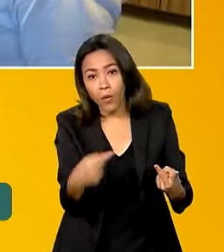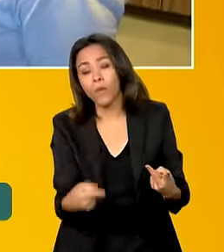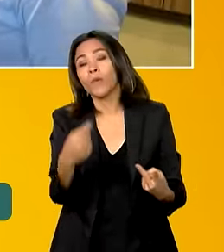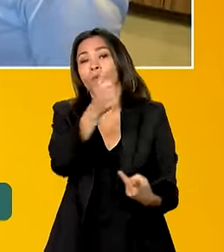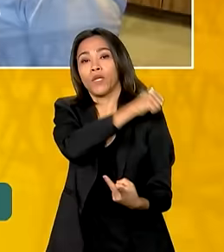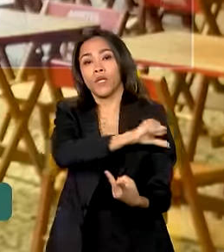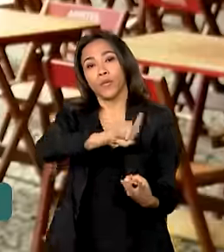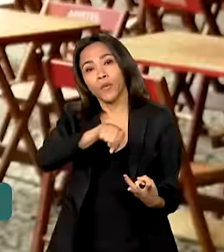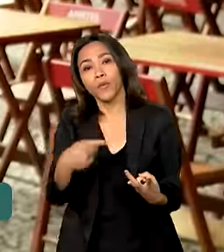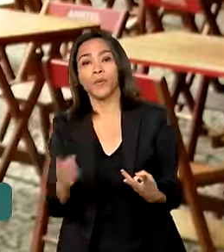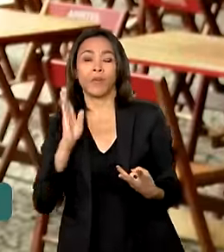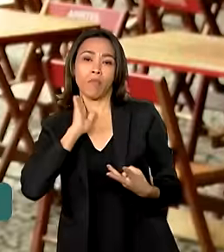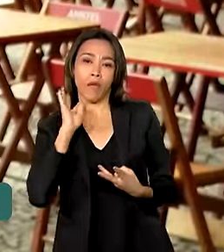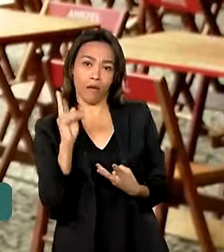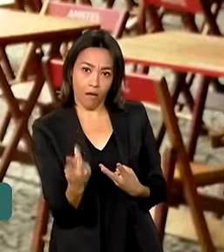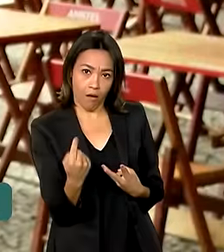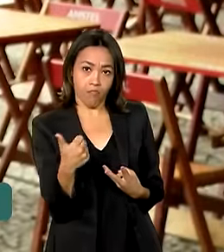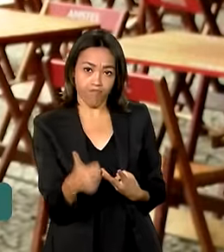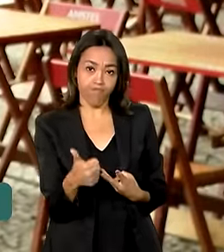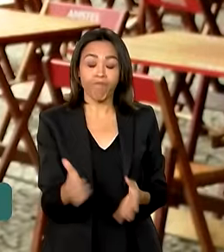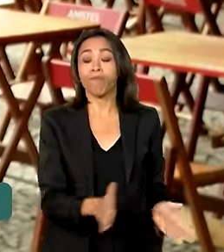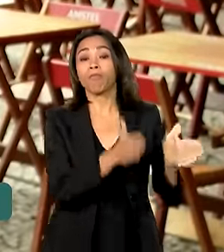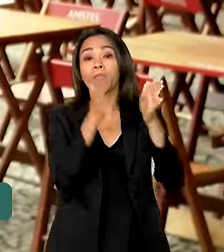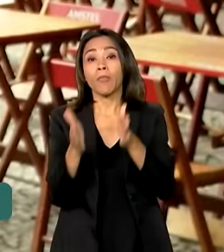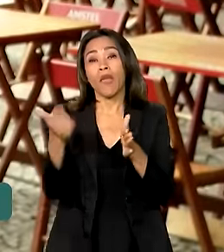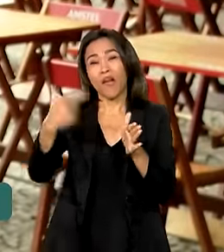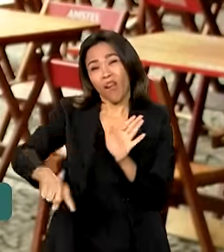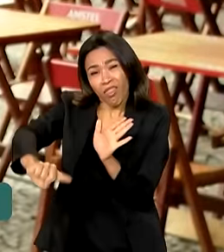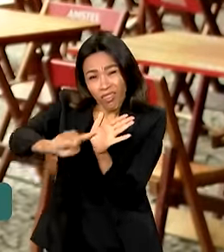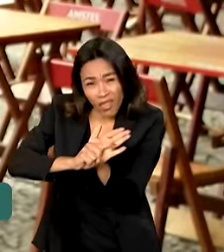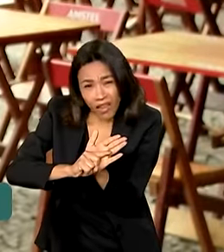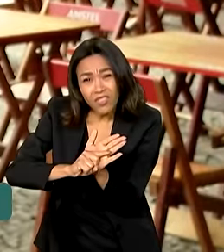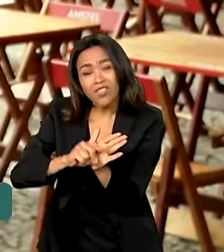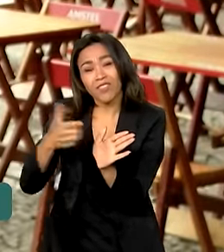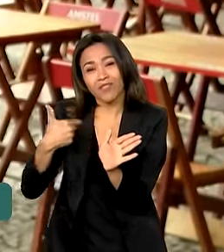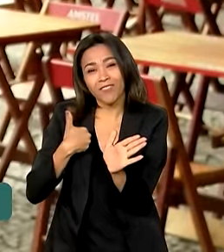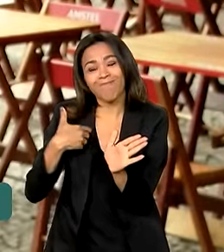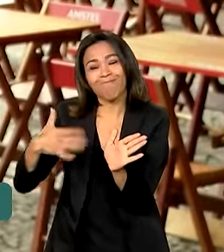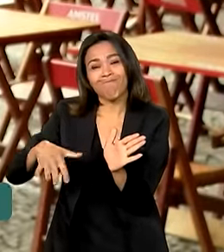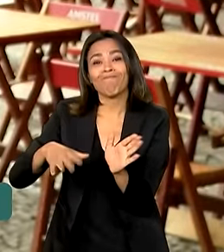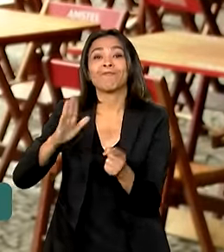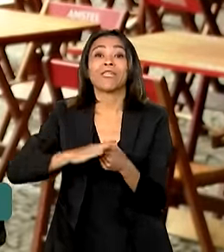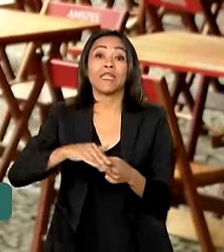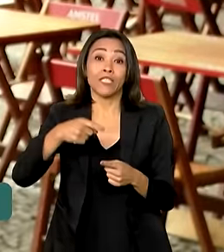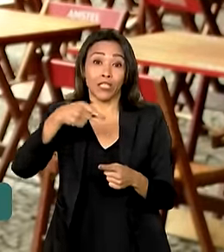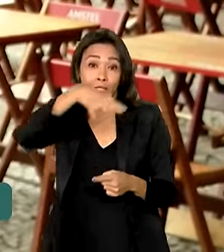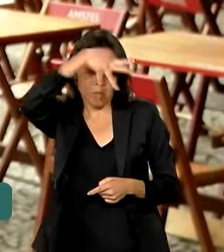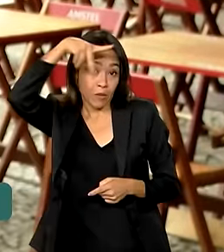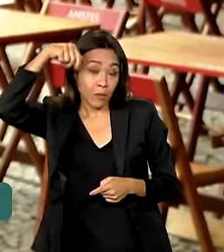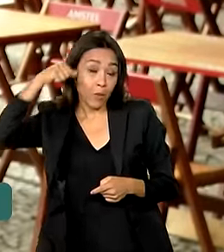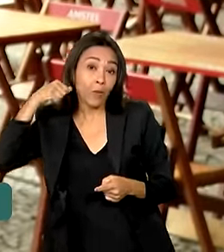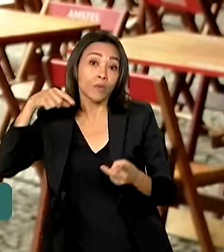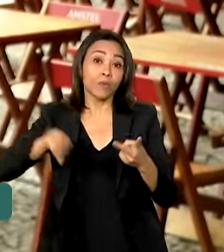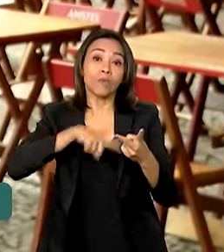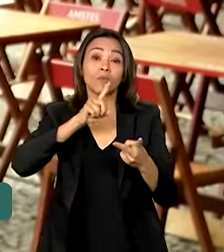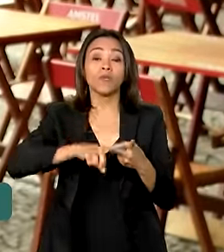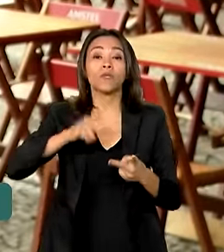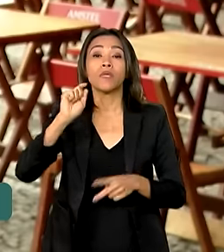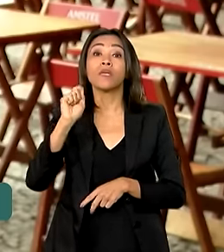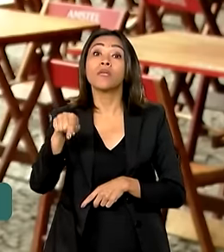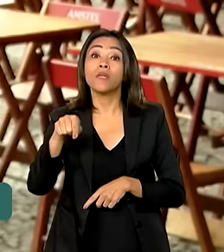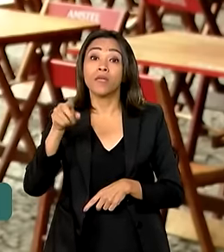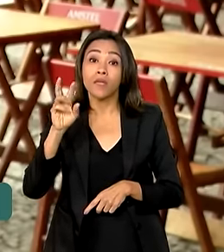e Belo Horizonte. Já as influências negativas vieram de Mato Grosso e Rio Grande do Sul.